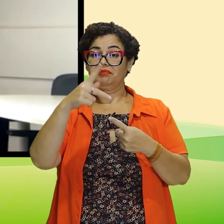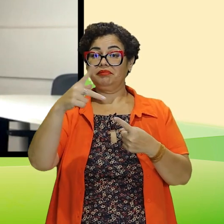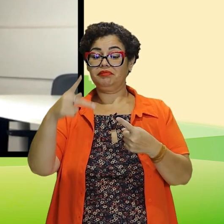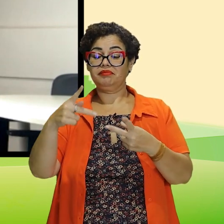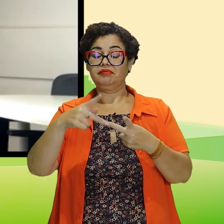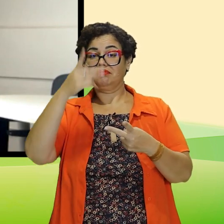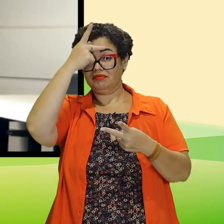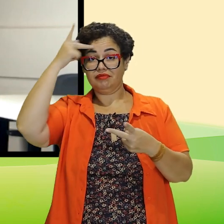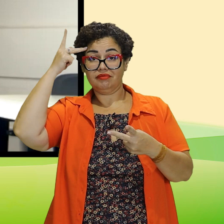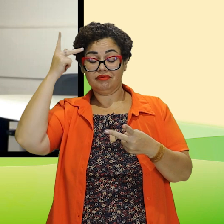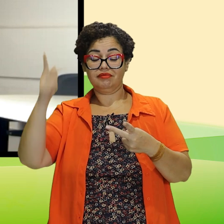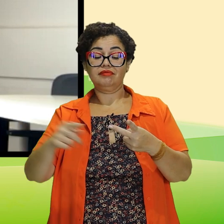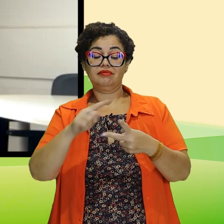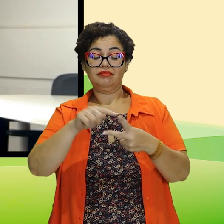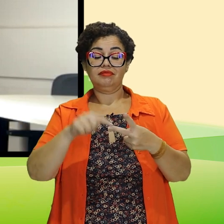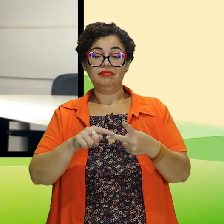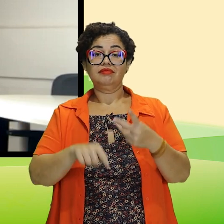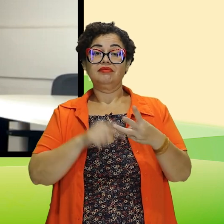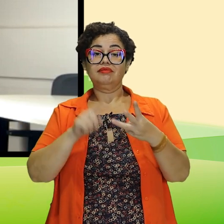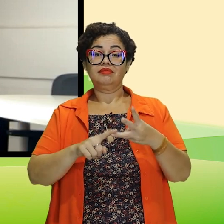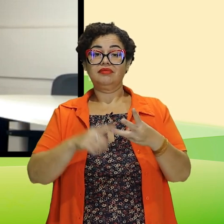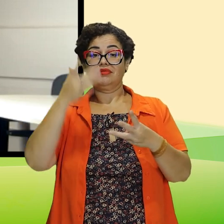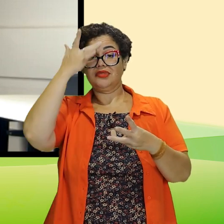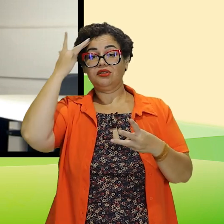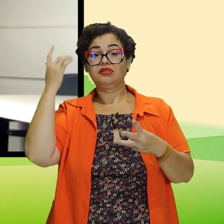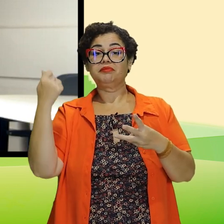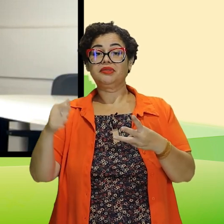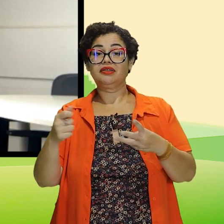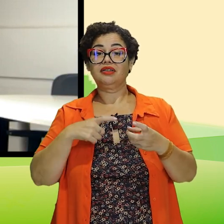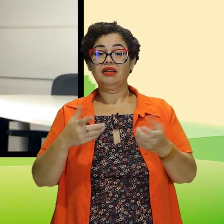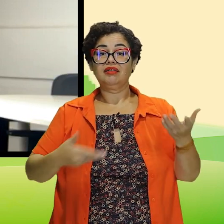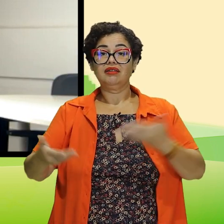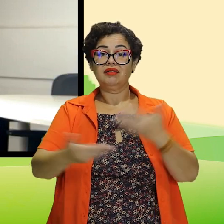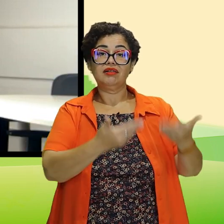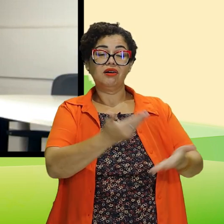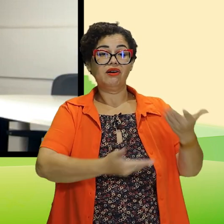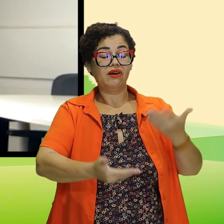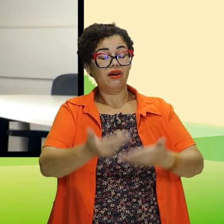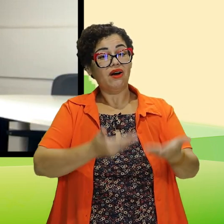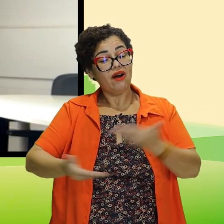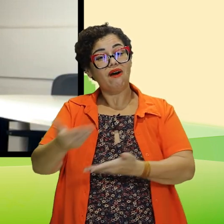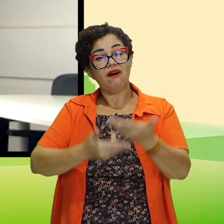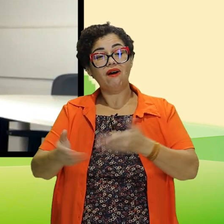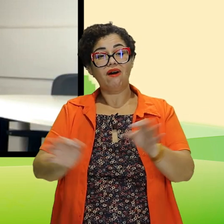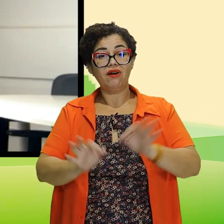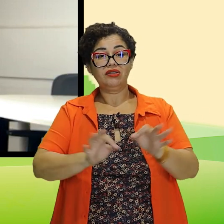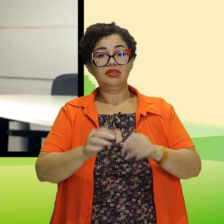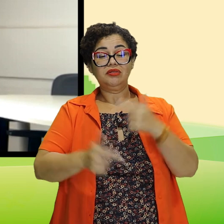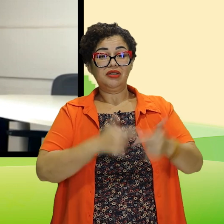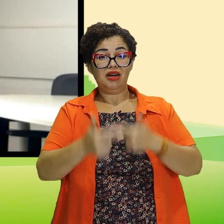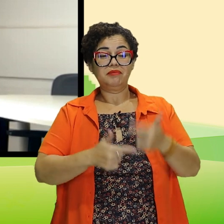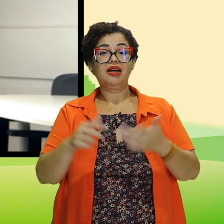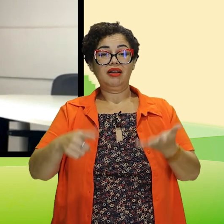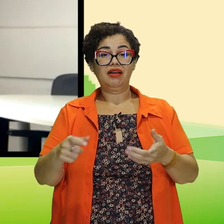Então, patrimônio, pessoas. Essas pessoas, nesse patrimônio, elas vão estabelecer processos,